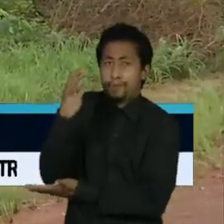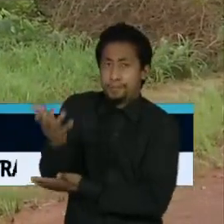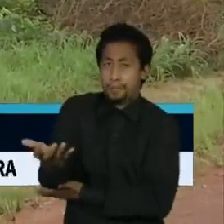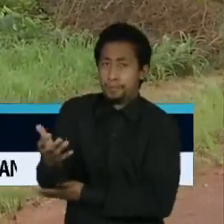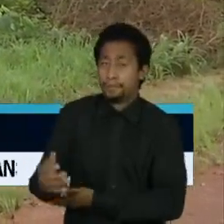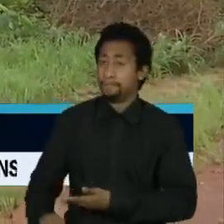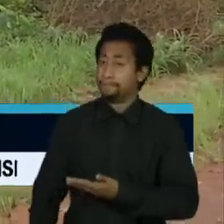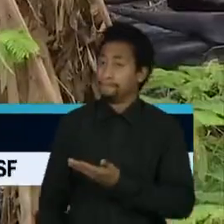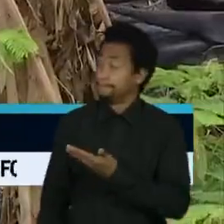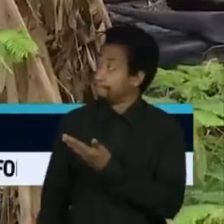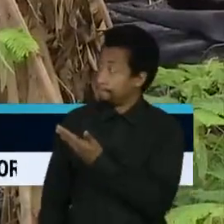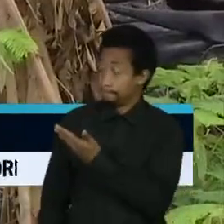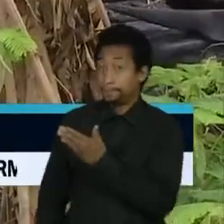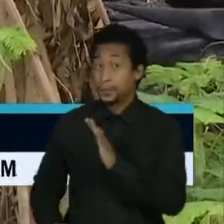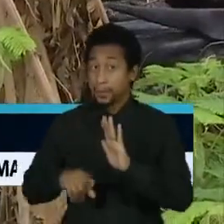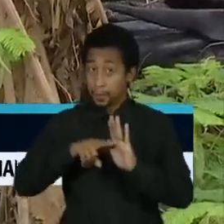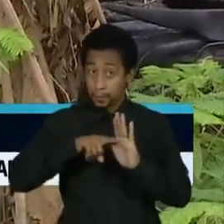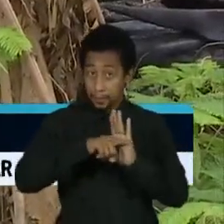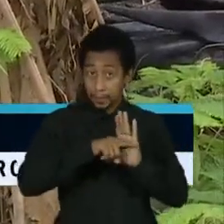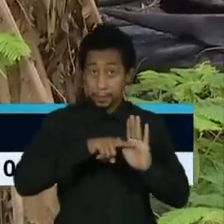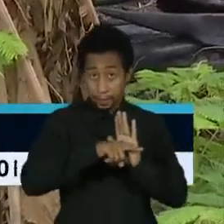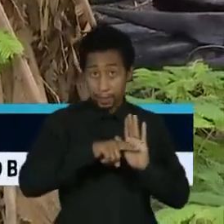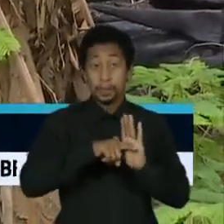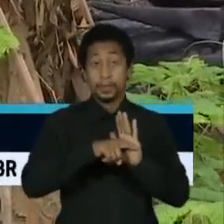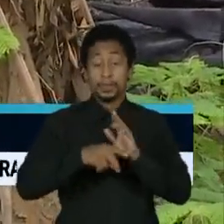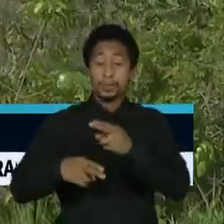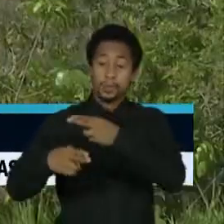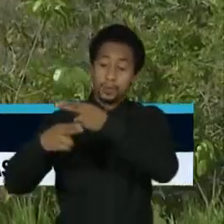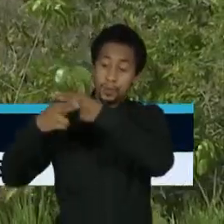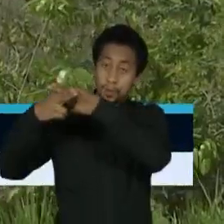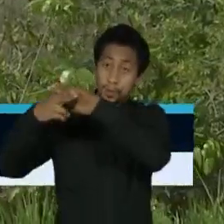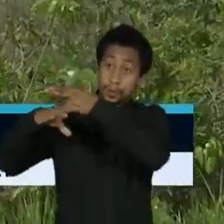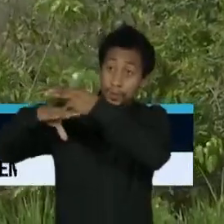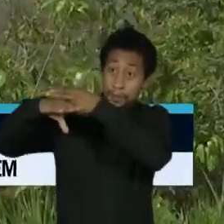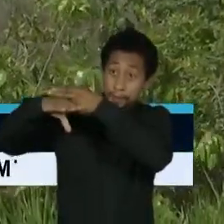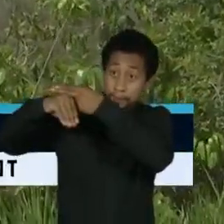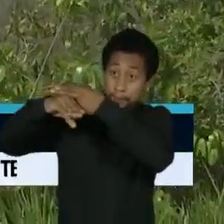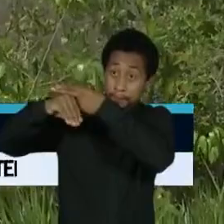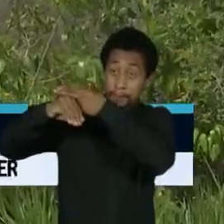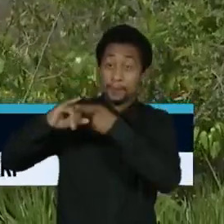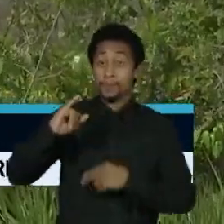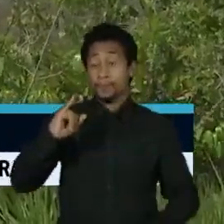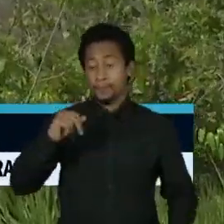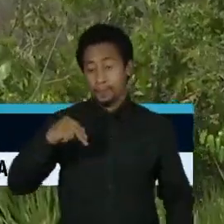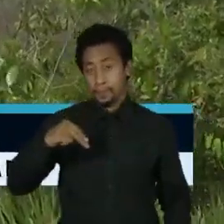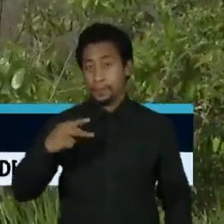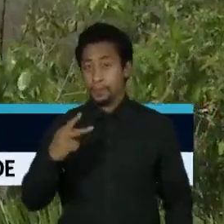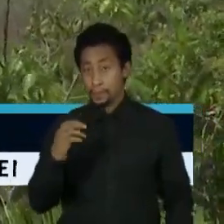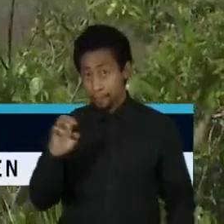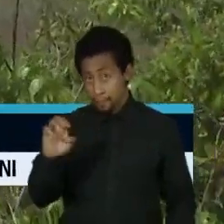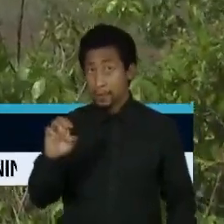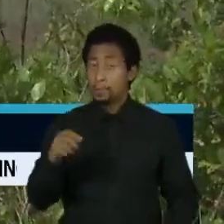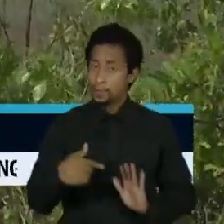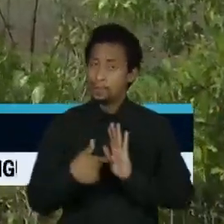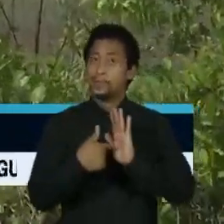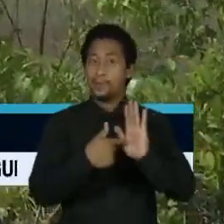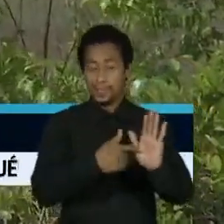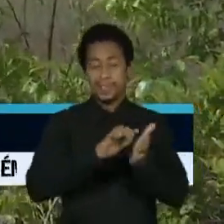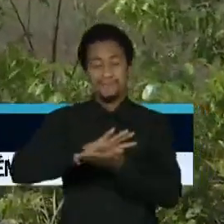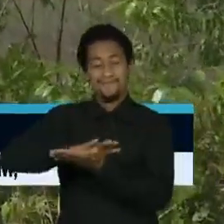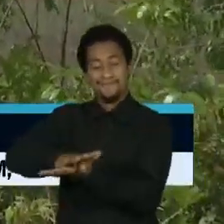Um levantamento do Instituto Nacional de Pesquisas Espaciais mostra que o estado registrou a maior alta no